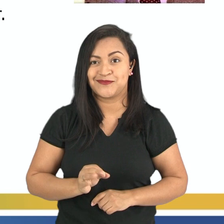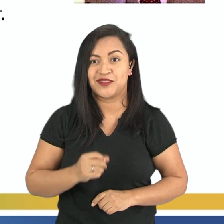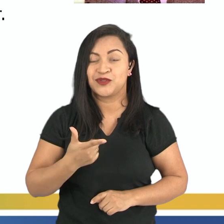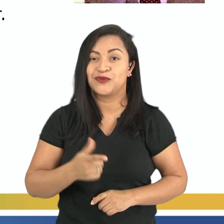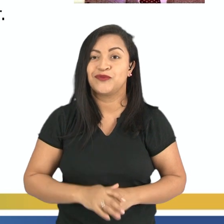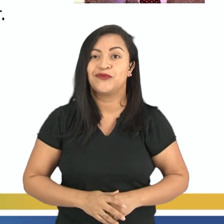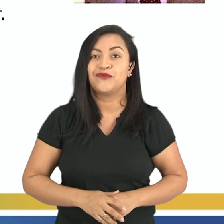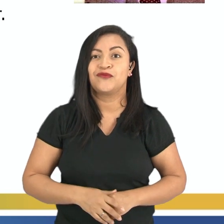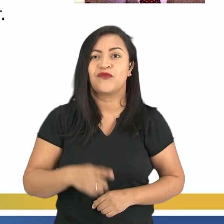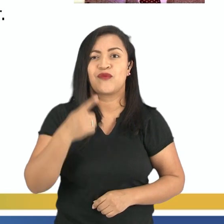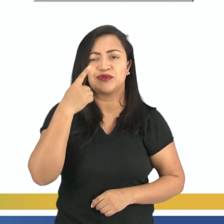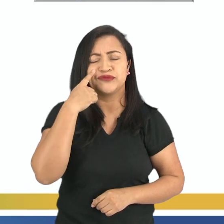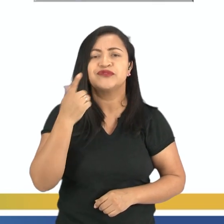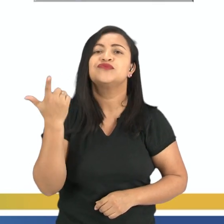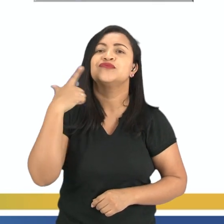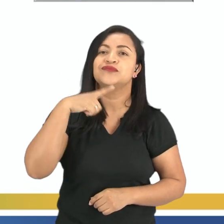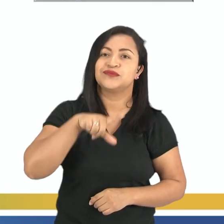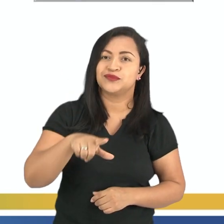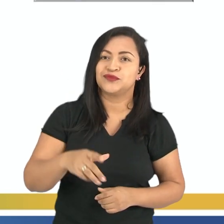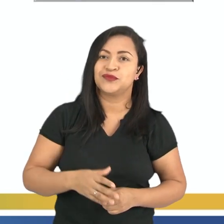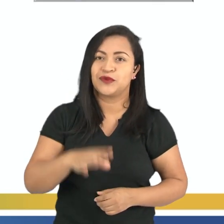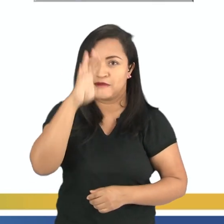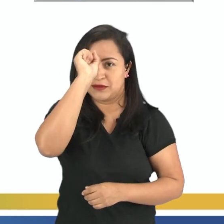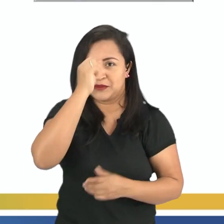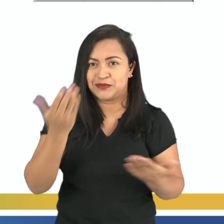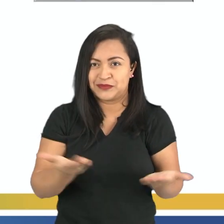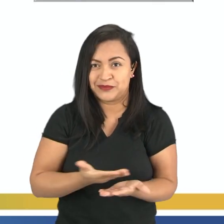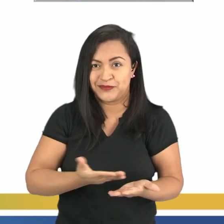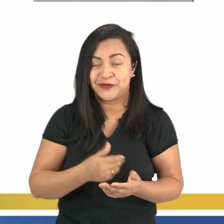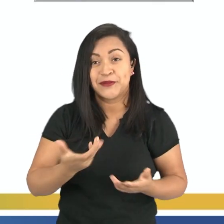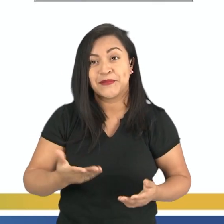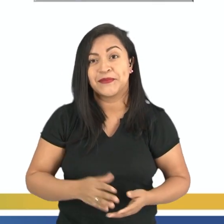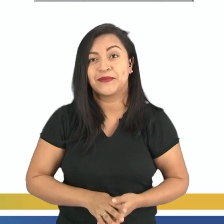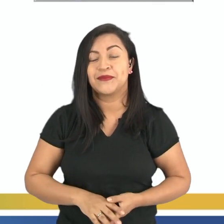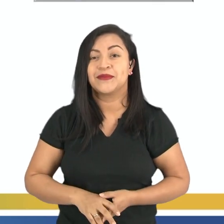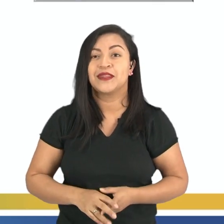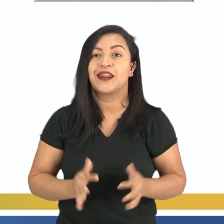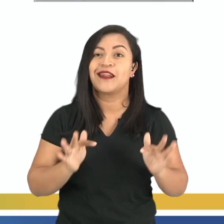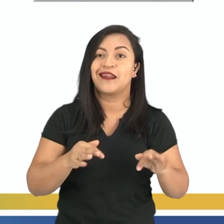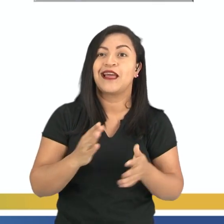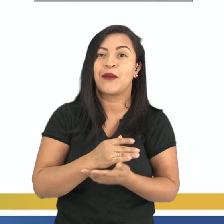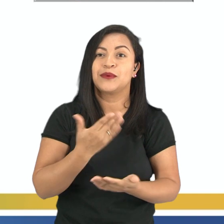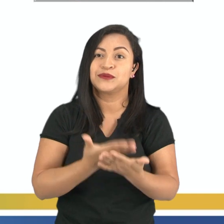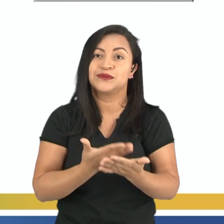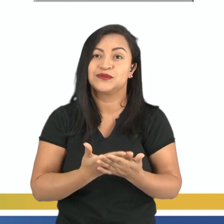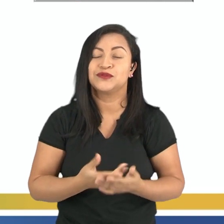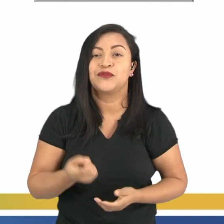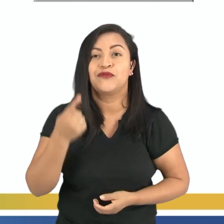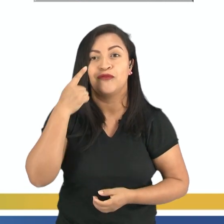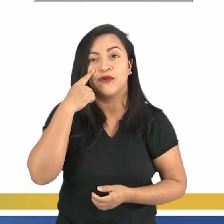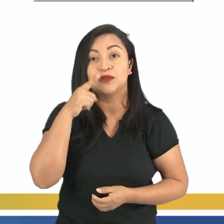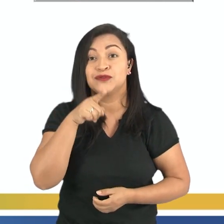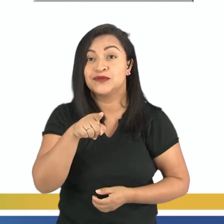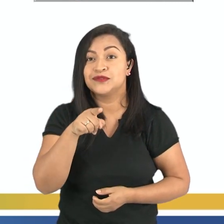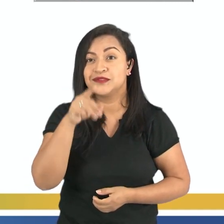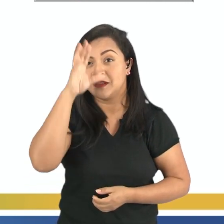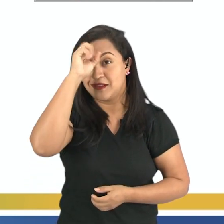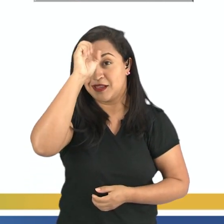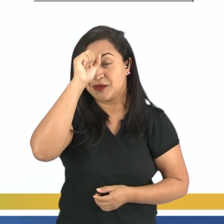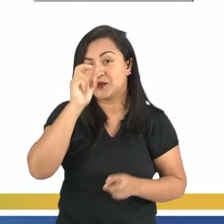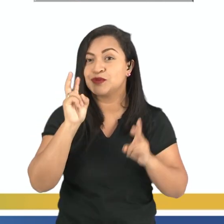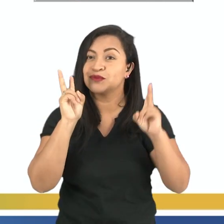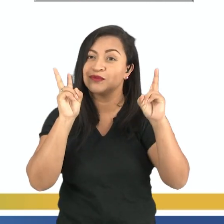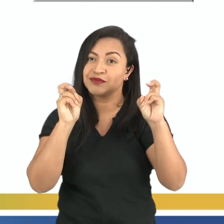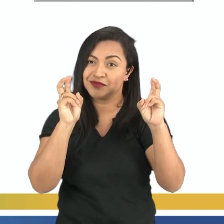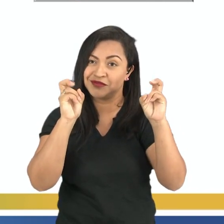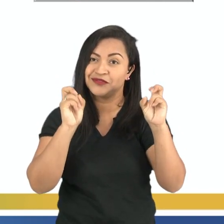Vamos revisar o que a gente aprendeu hoje. Para concluir nossa aula, vamos, olha só, revisar. Você aprendeu sobre os gêneros